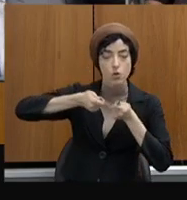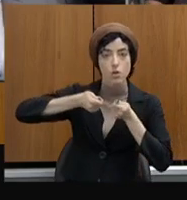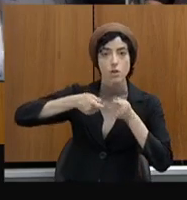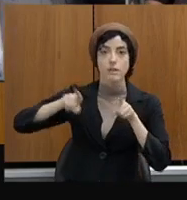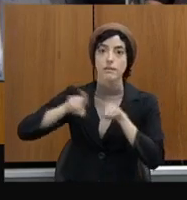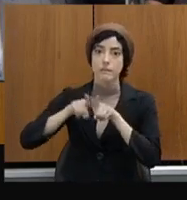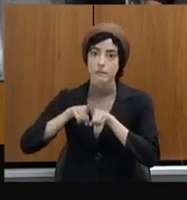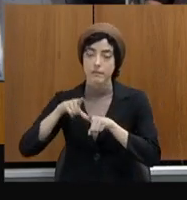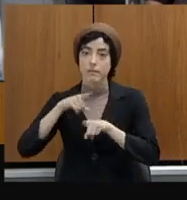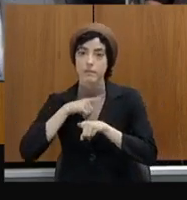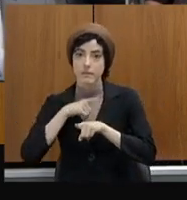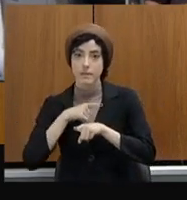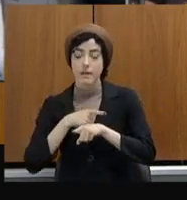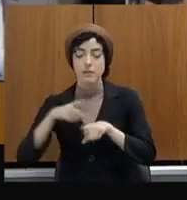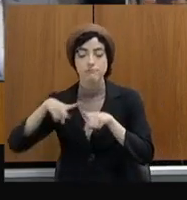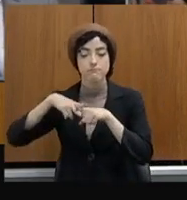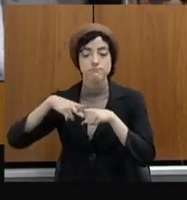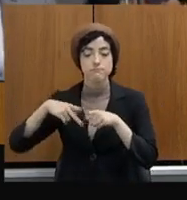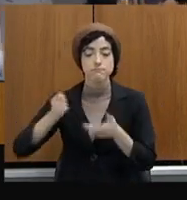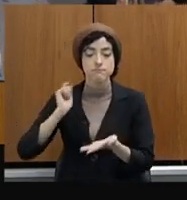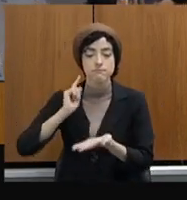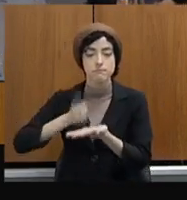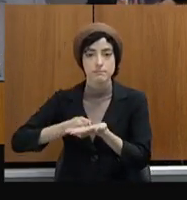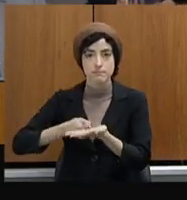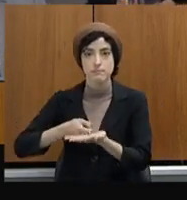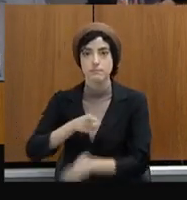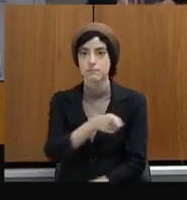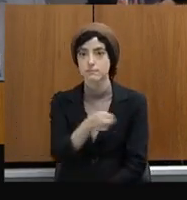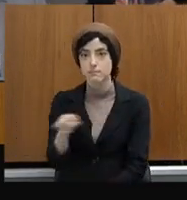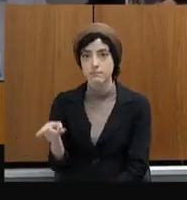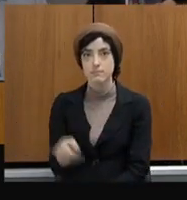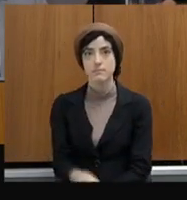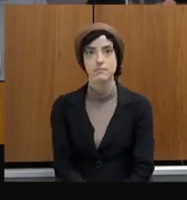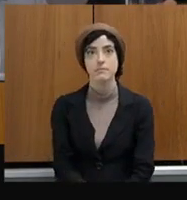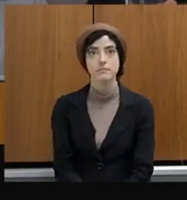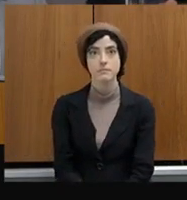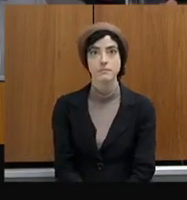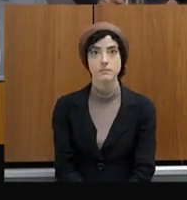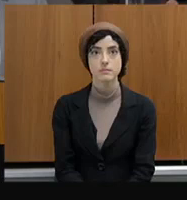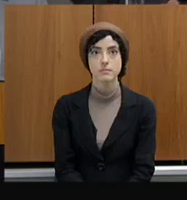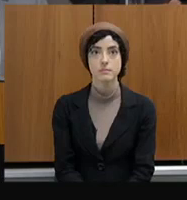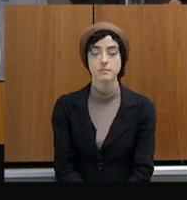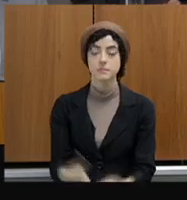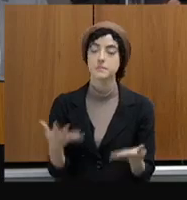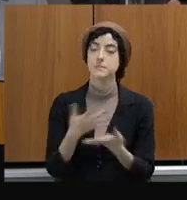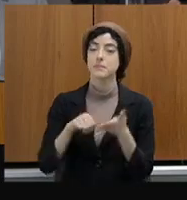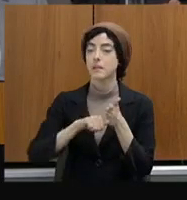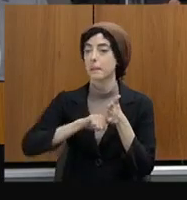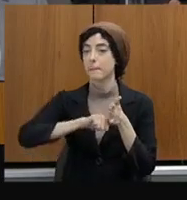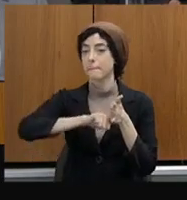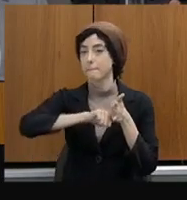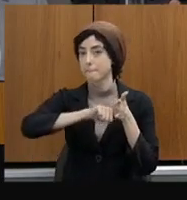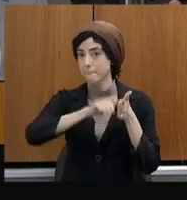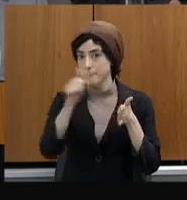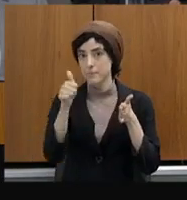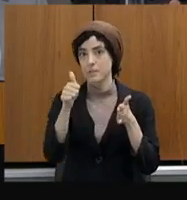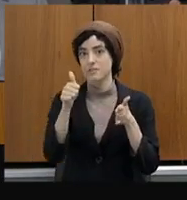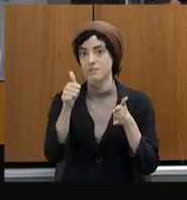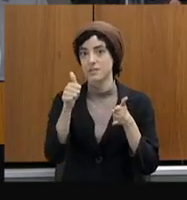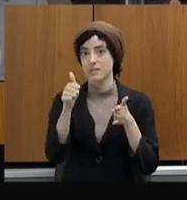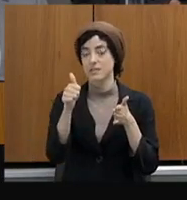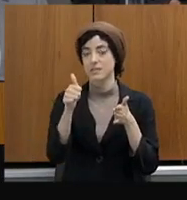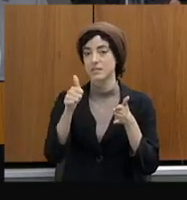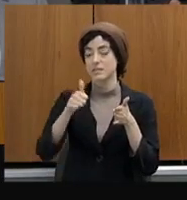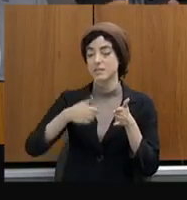de forma que a gente considera adequada. Pode passar? Fizemos, pela primeira vez na história da Polícia